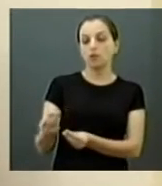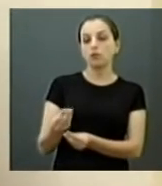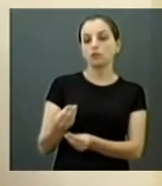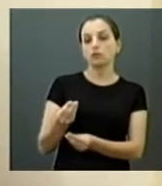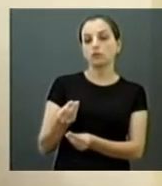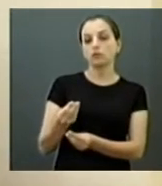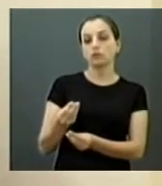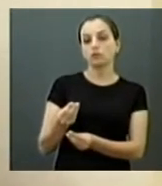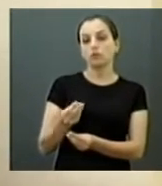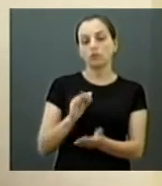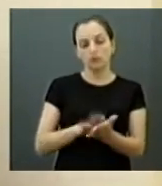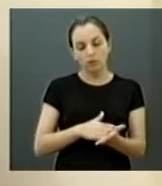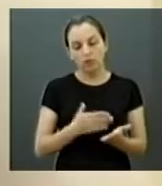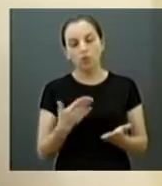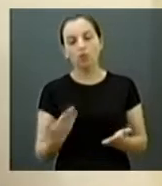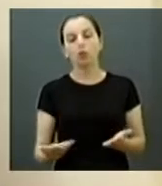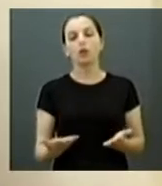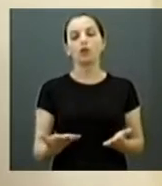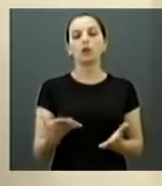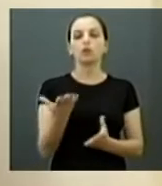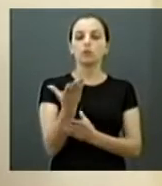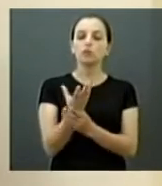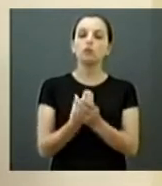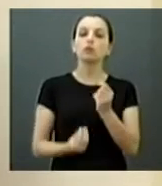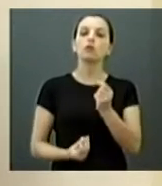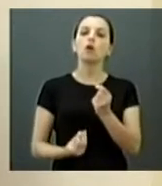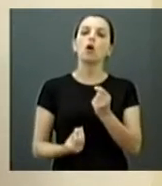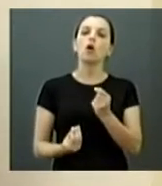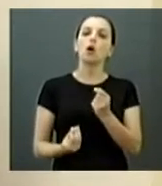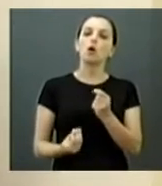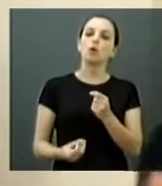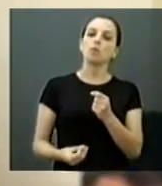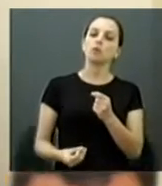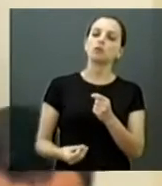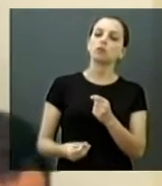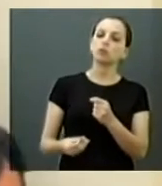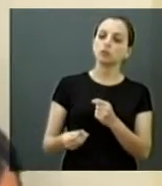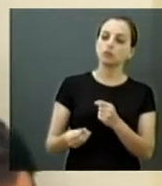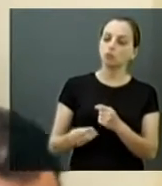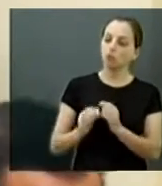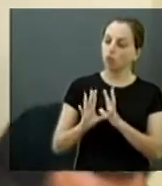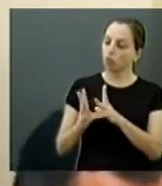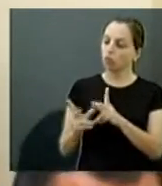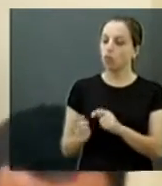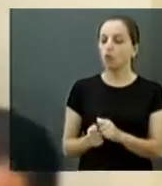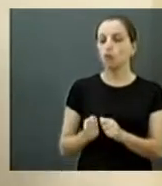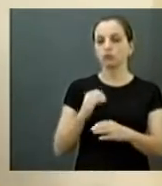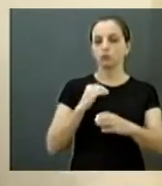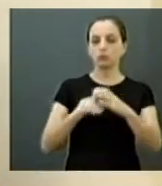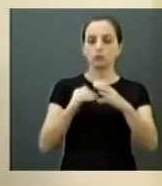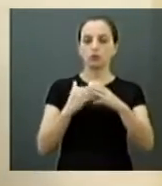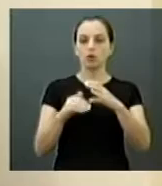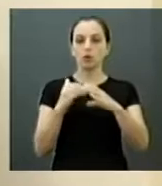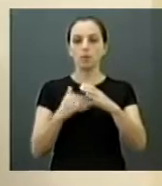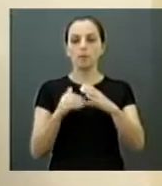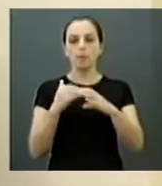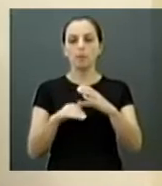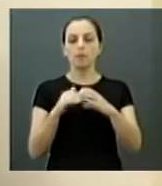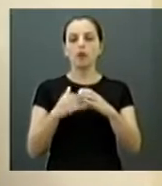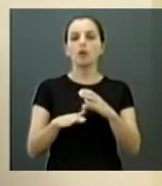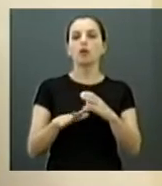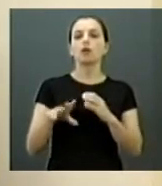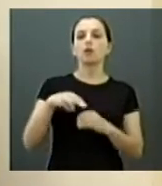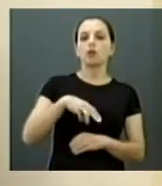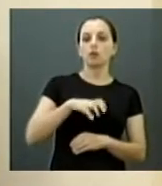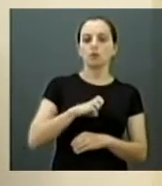cópia de toda a troca de e-mails institucionais entre a Secretaria e o próprio MEC. Nós entramos em contato com o